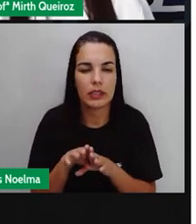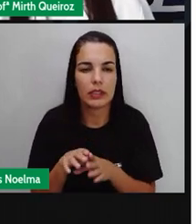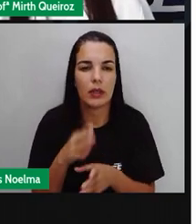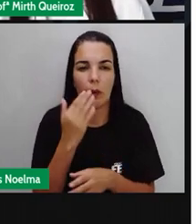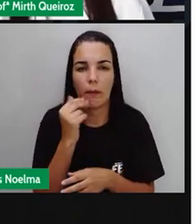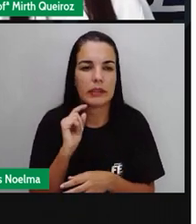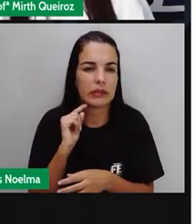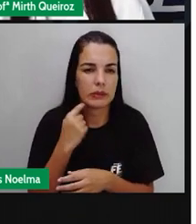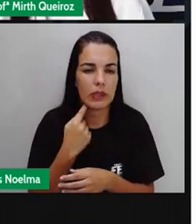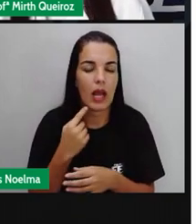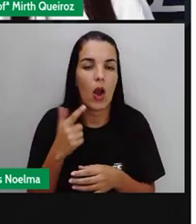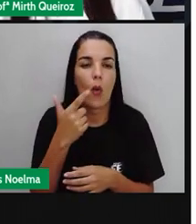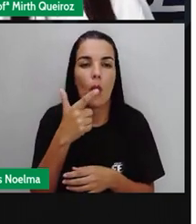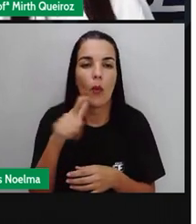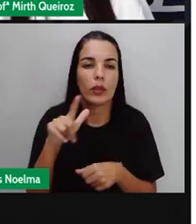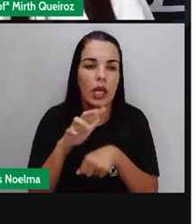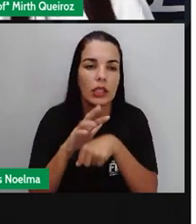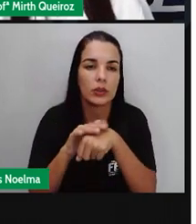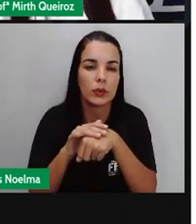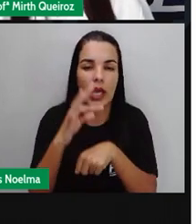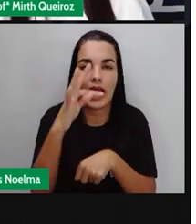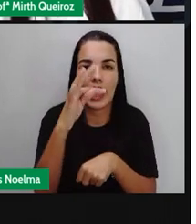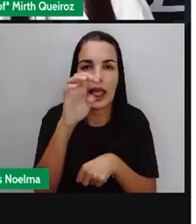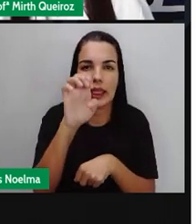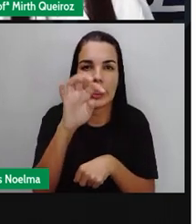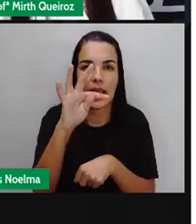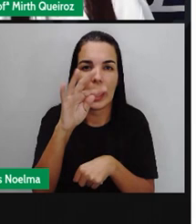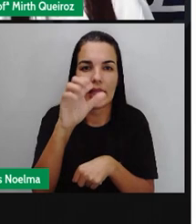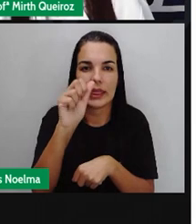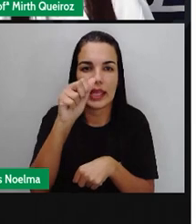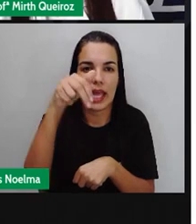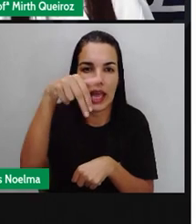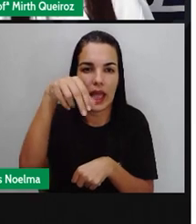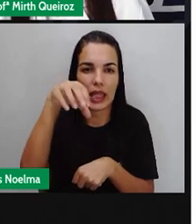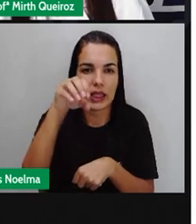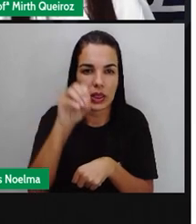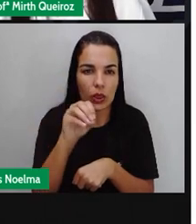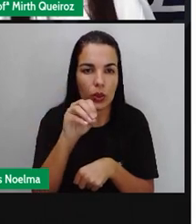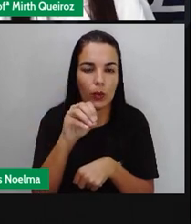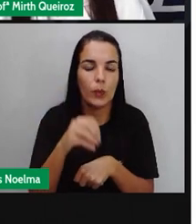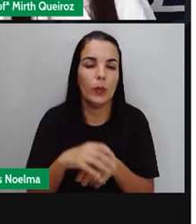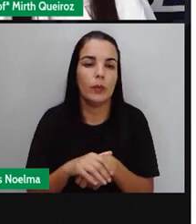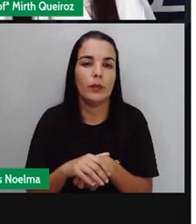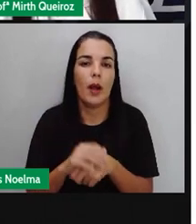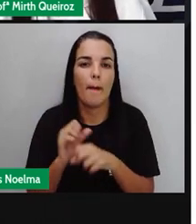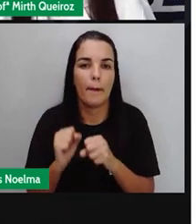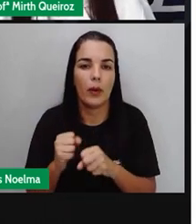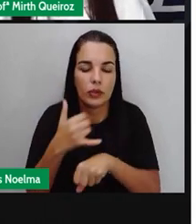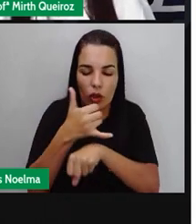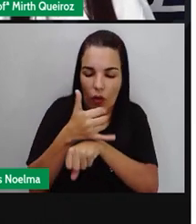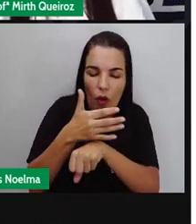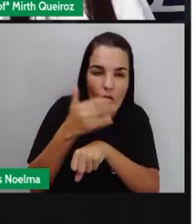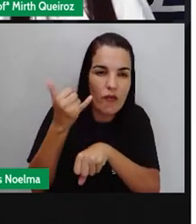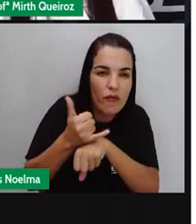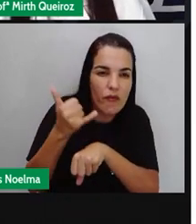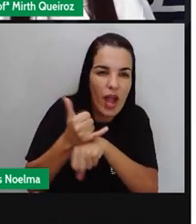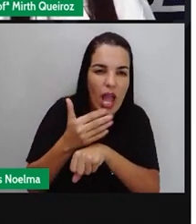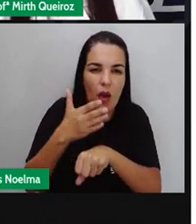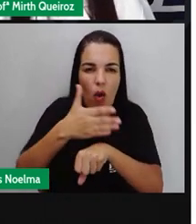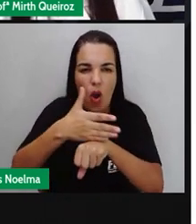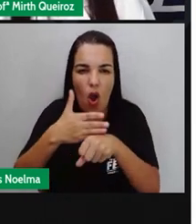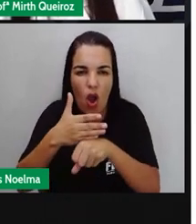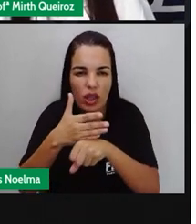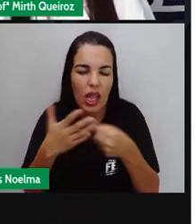que é através de ferimentos profundos contaminados, né? A gente, às vezes, pode se cortar ali num ferro, num arame,